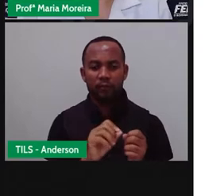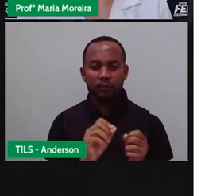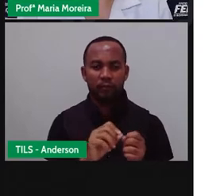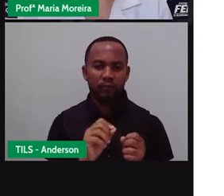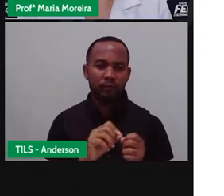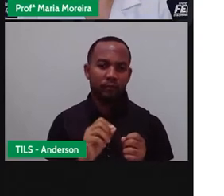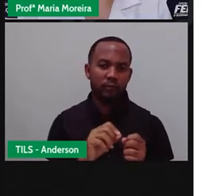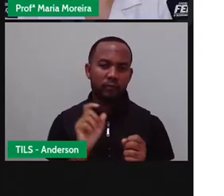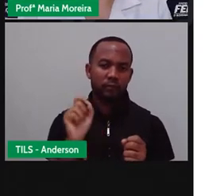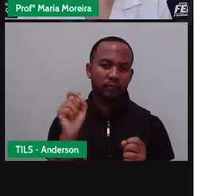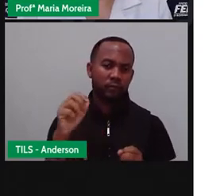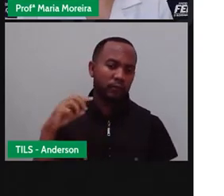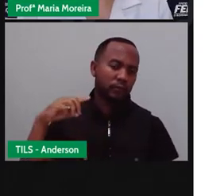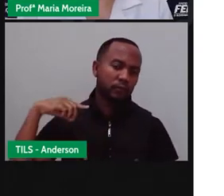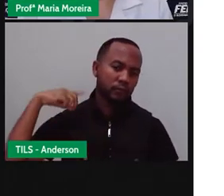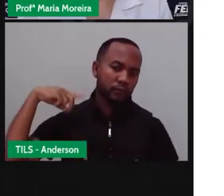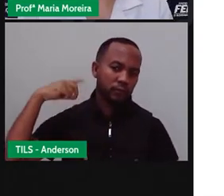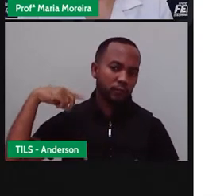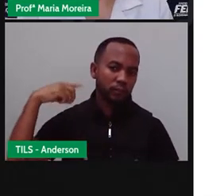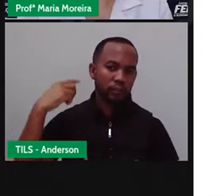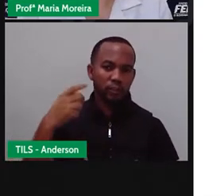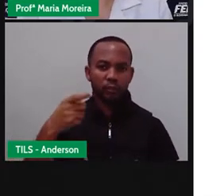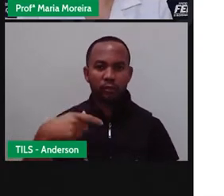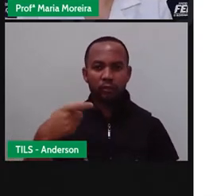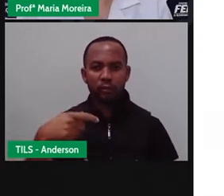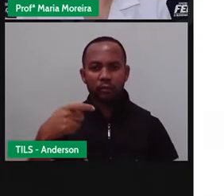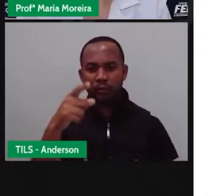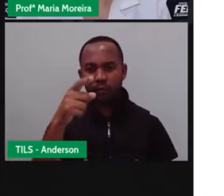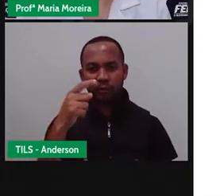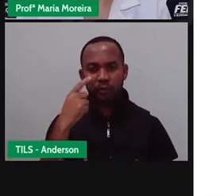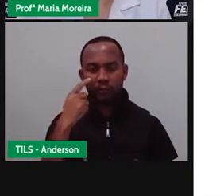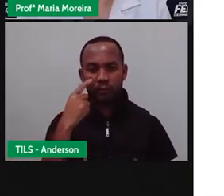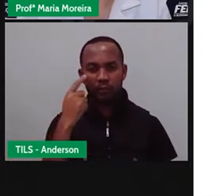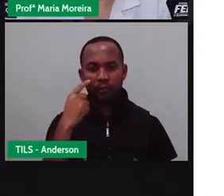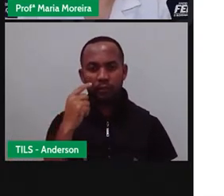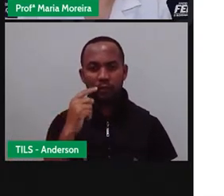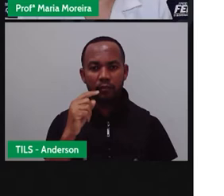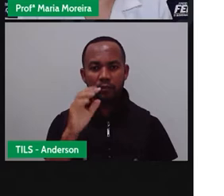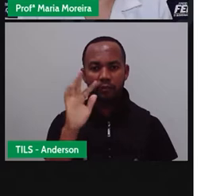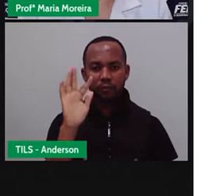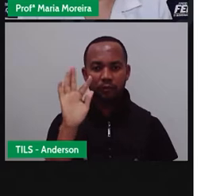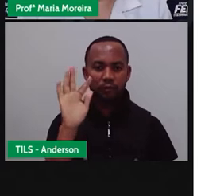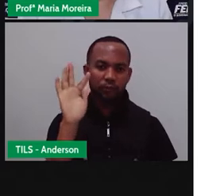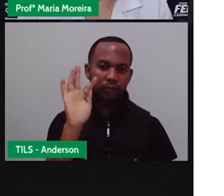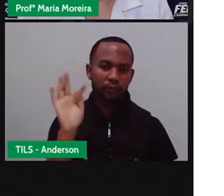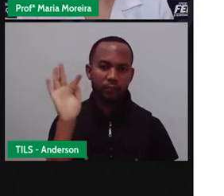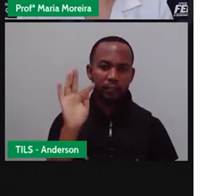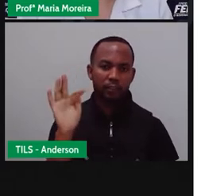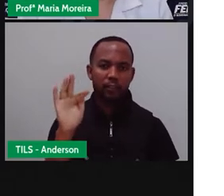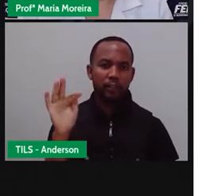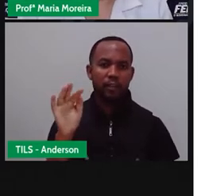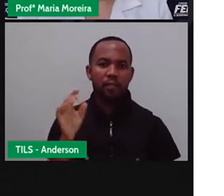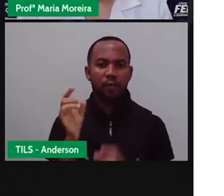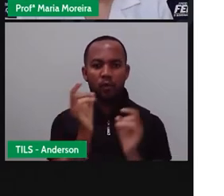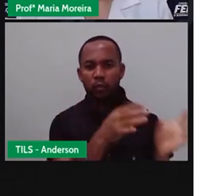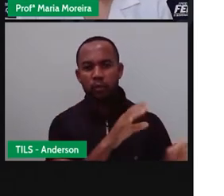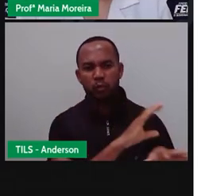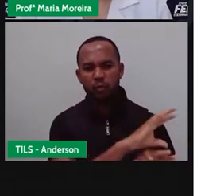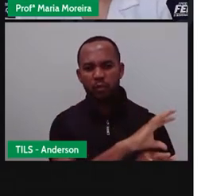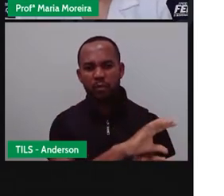de Pernambuco. Mas abandonou o curso e foi pra onde? Para os Estados Unidos.